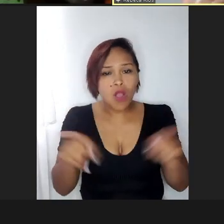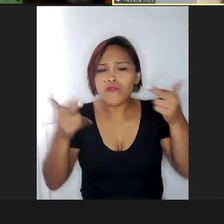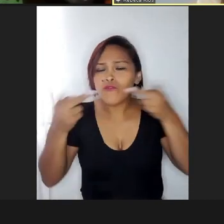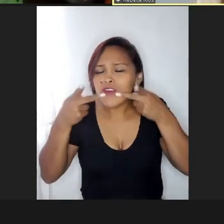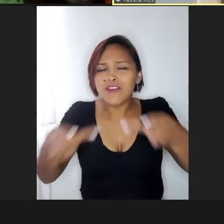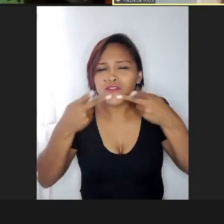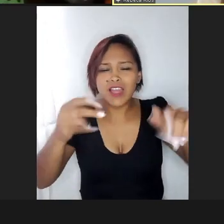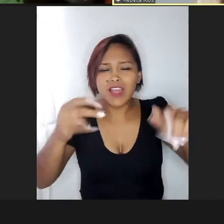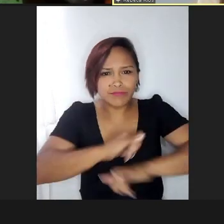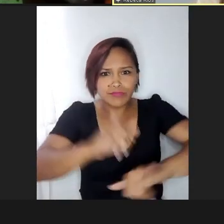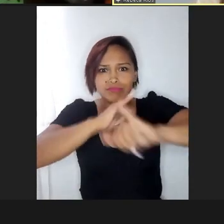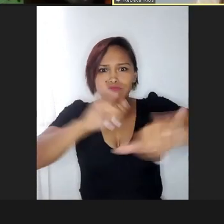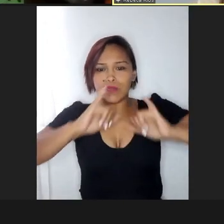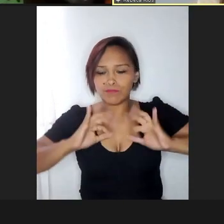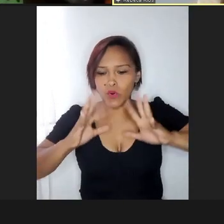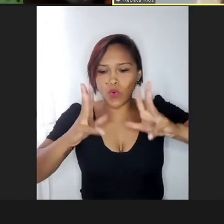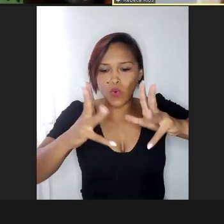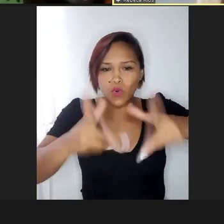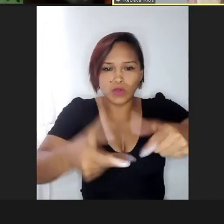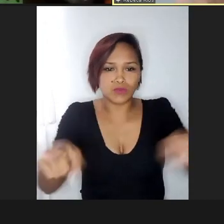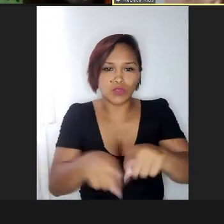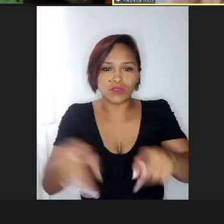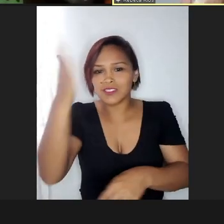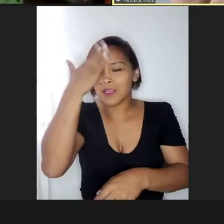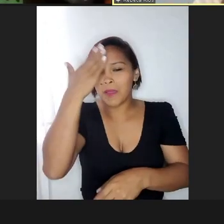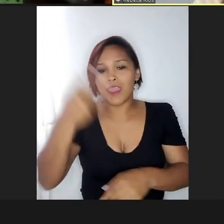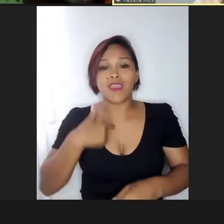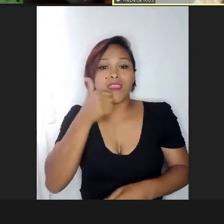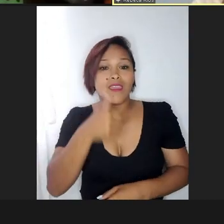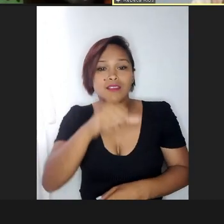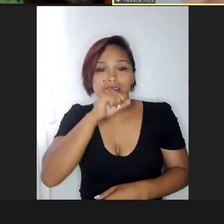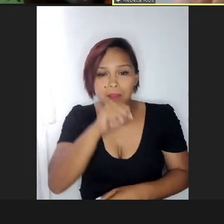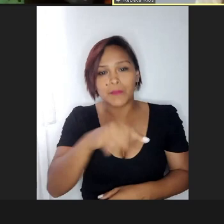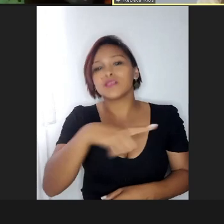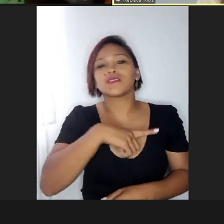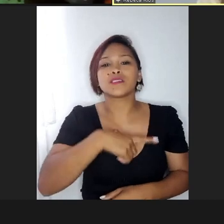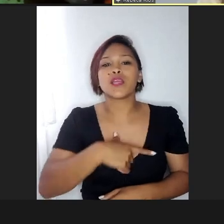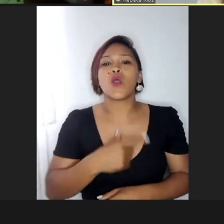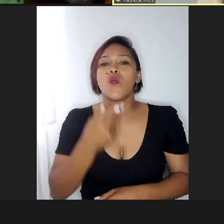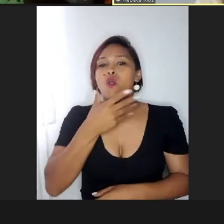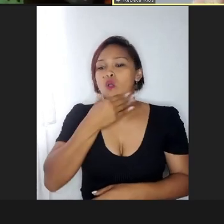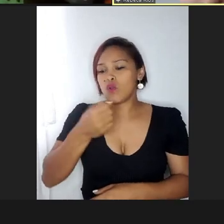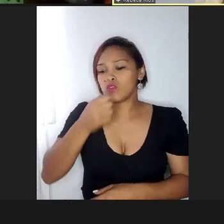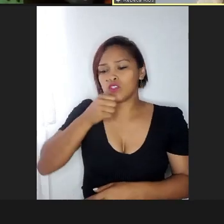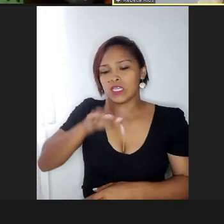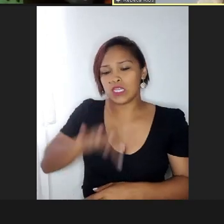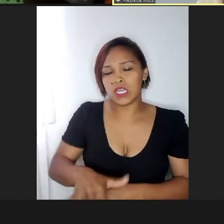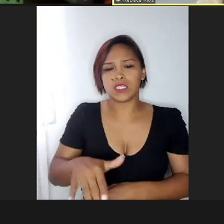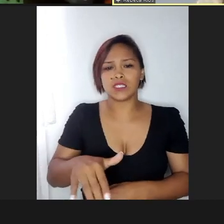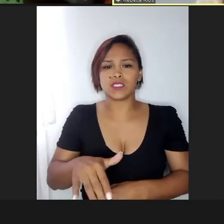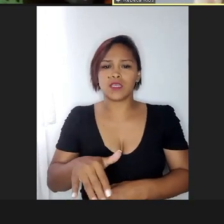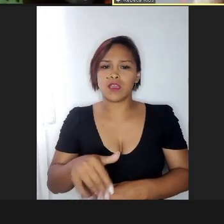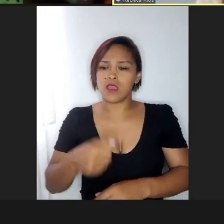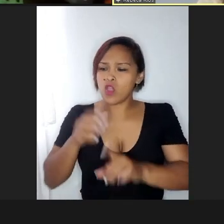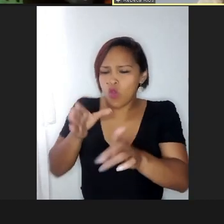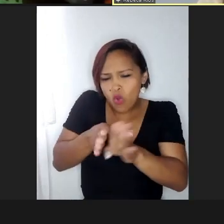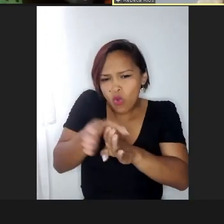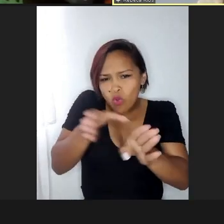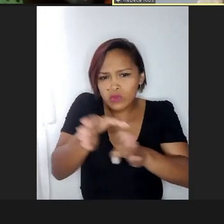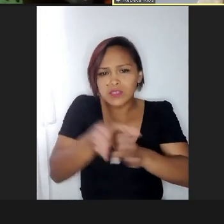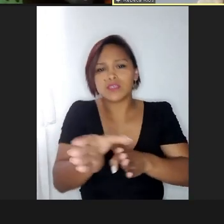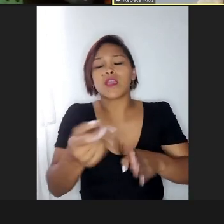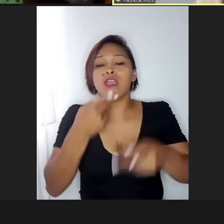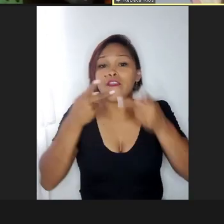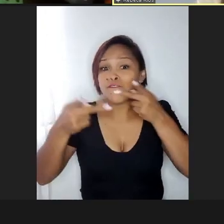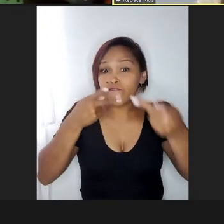naturalidade, e as mães que são crianças típicas, oriente os seus filhos, converse sobre isso, fale sobre as